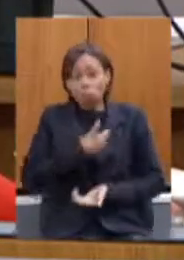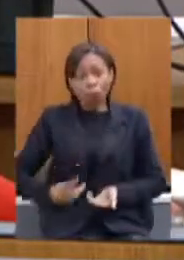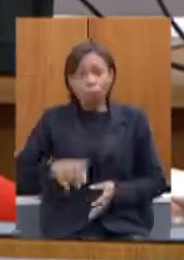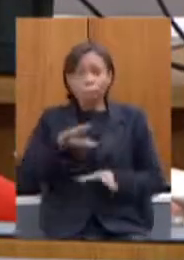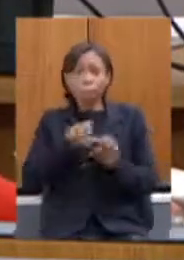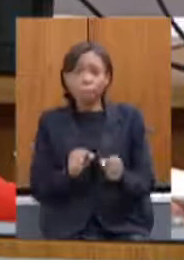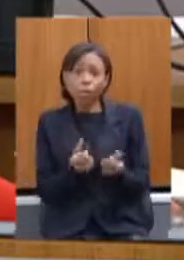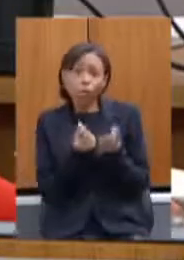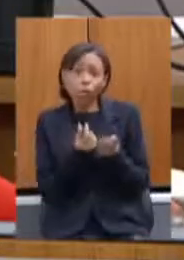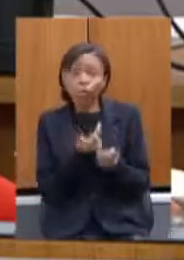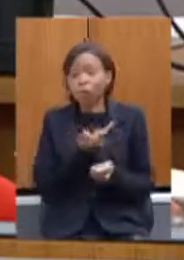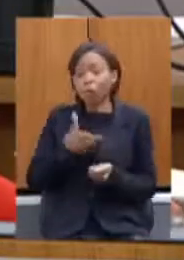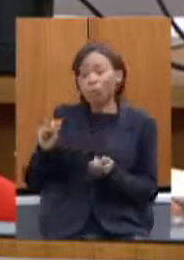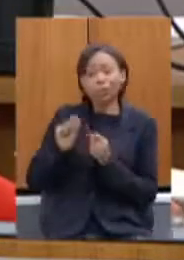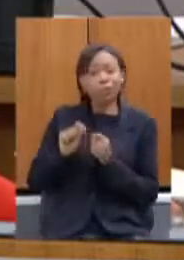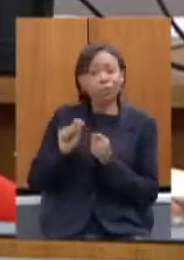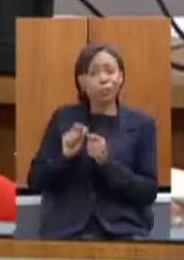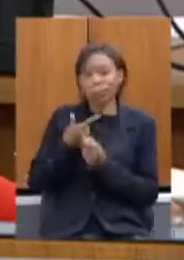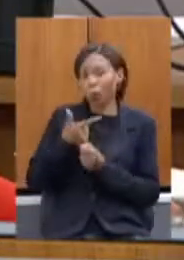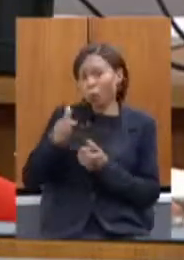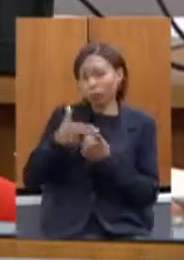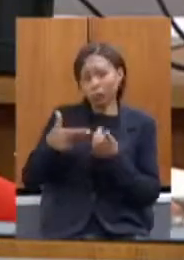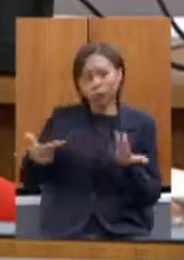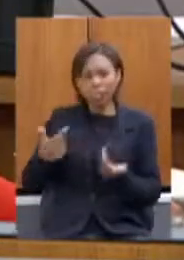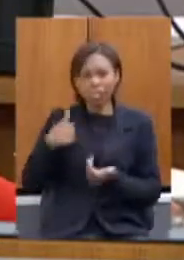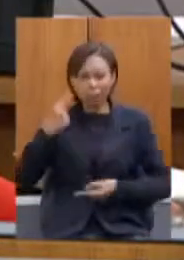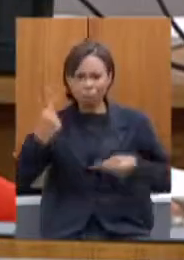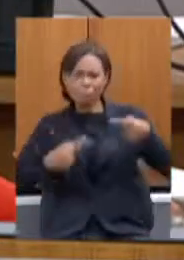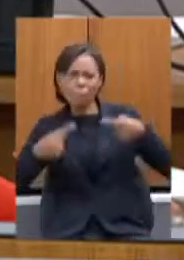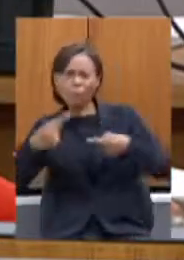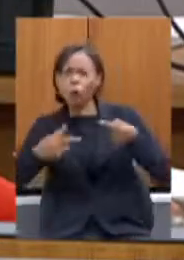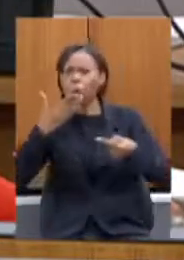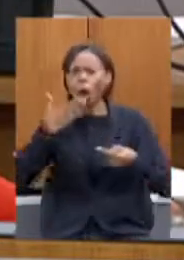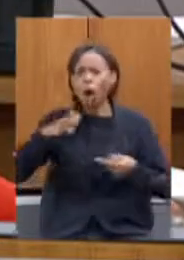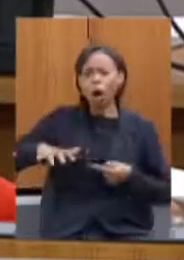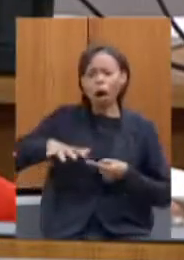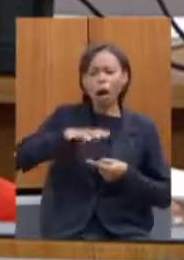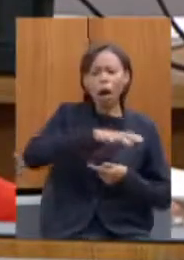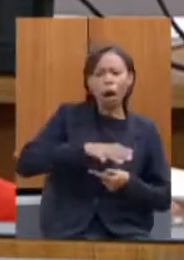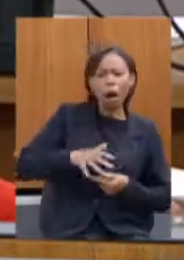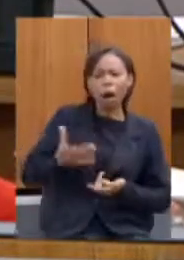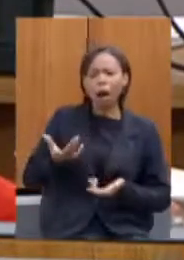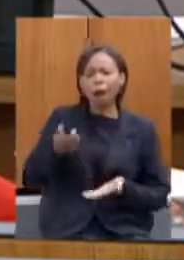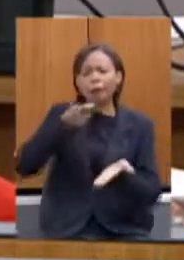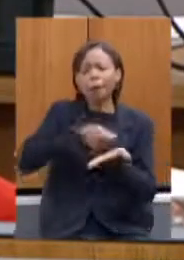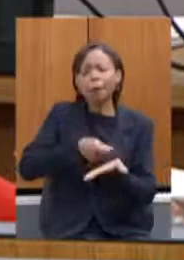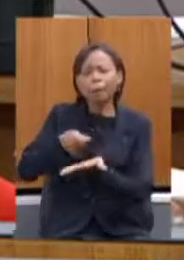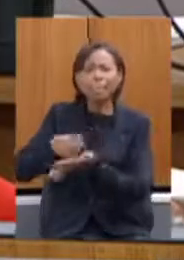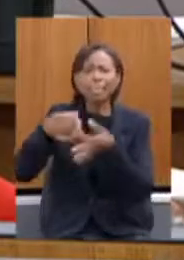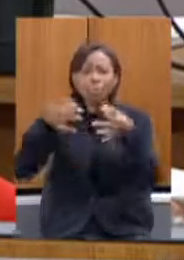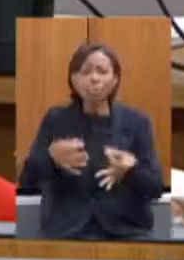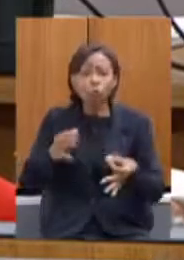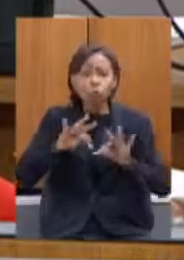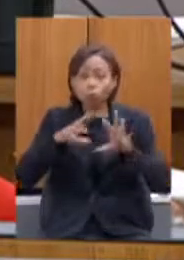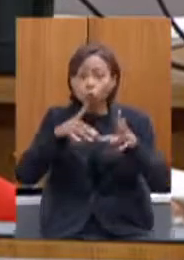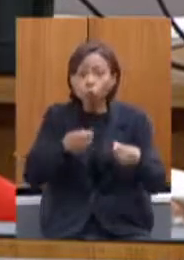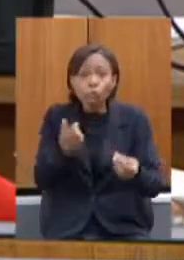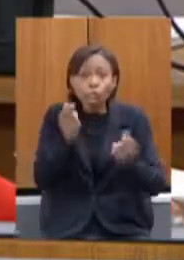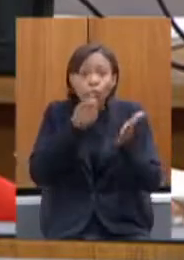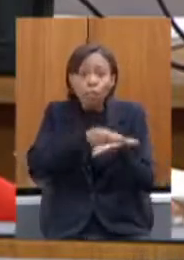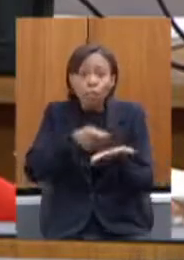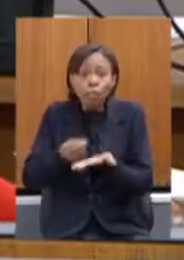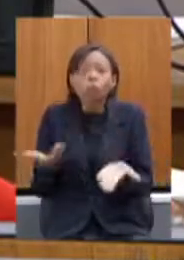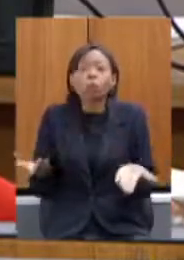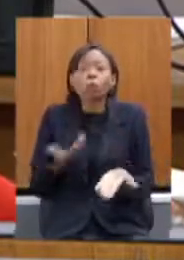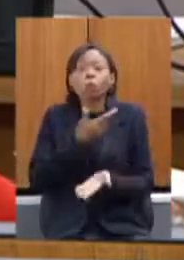outras coisas e eu não vou competir qual setor do funcionalismo merece receber em dia porque todos recebem o senhor sabe quantas professoras morreram de covid